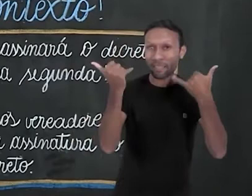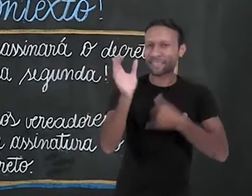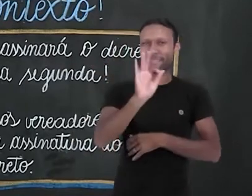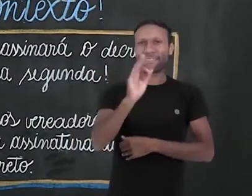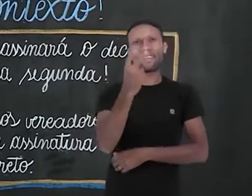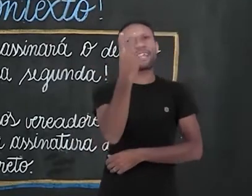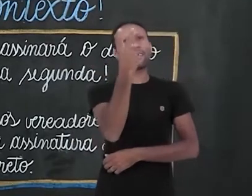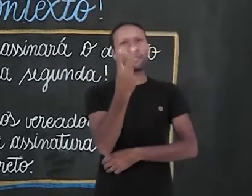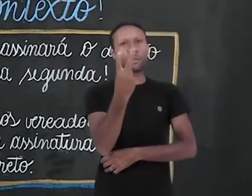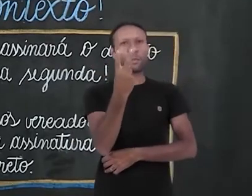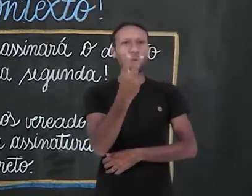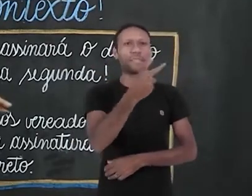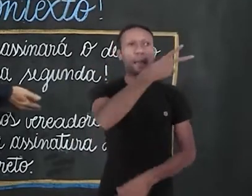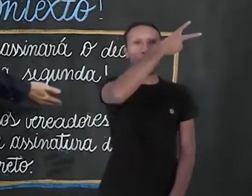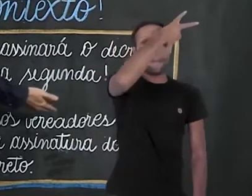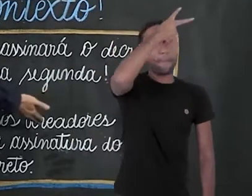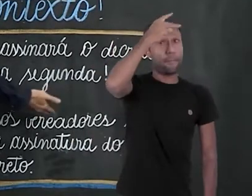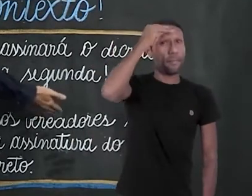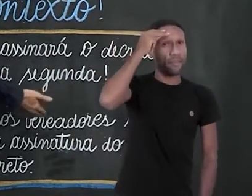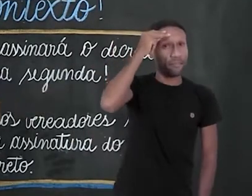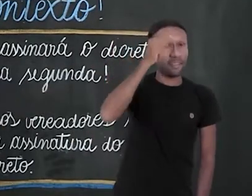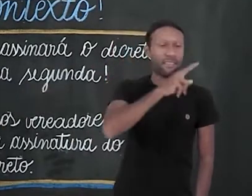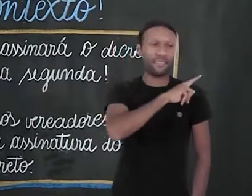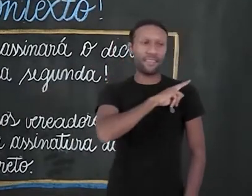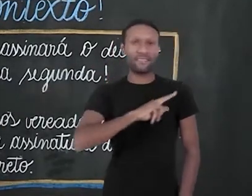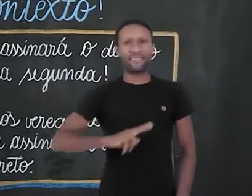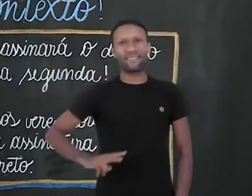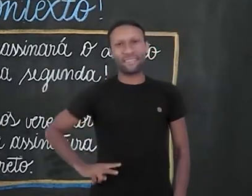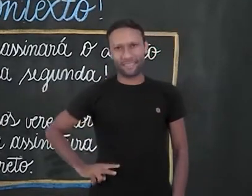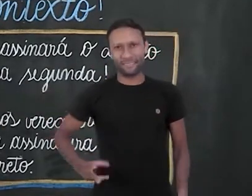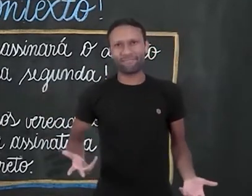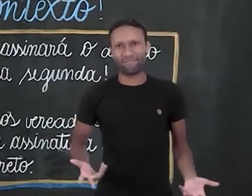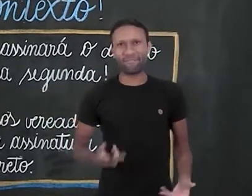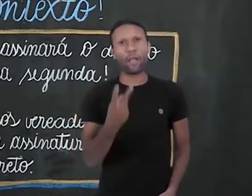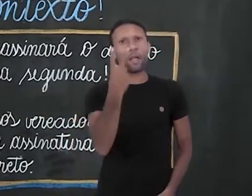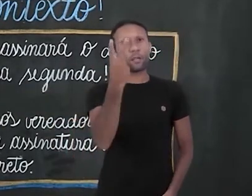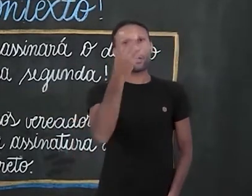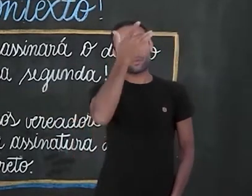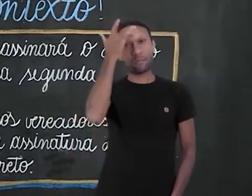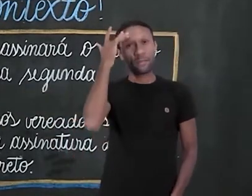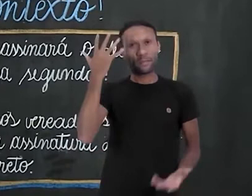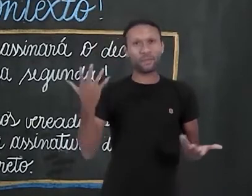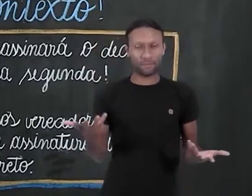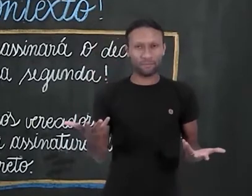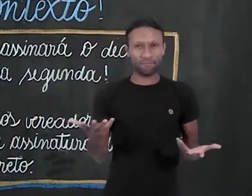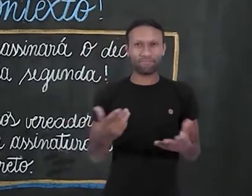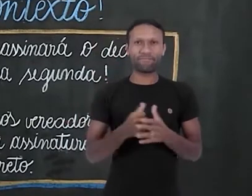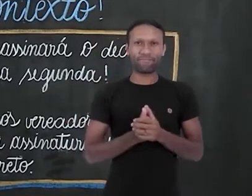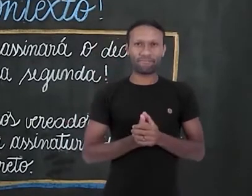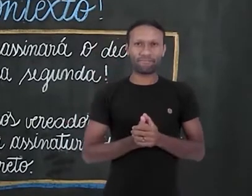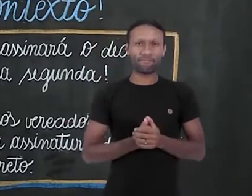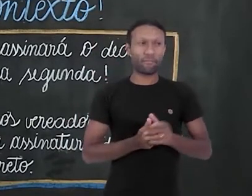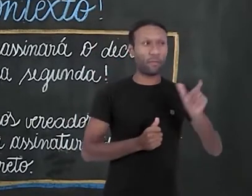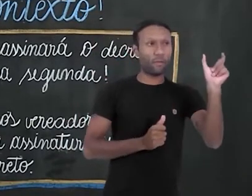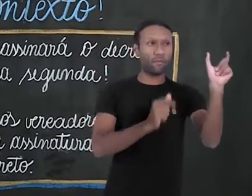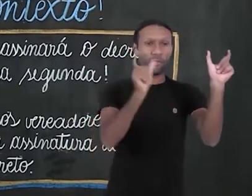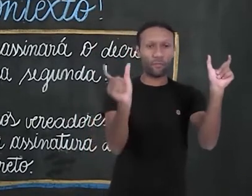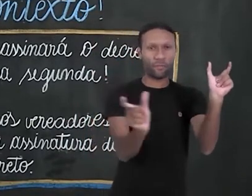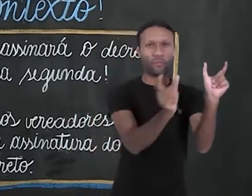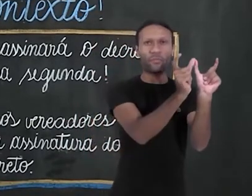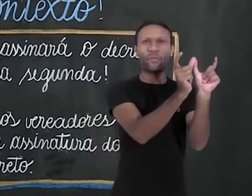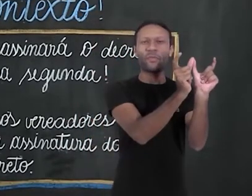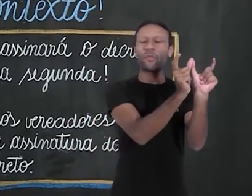Eu não posso simplesmente descartar a presença do elemento vereadores aqui, porque isso poderia afetar o significado do meu